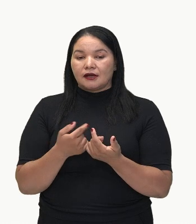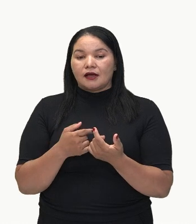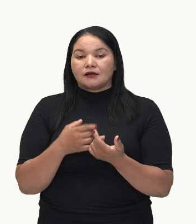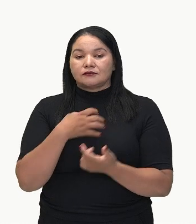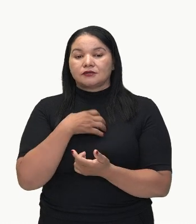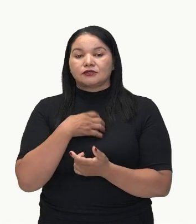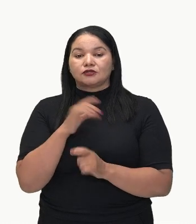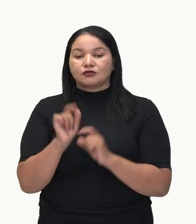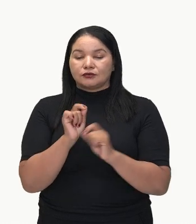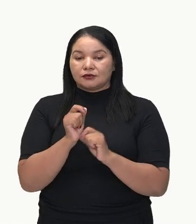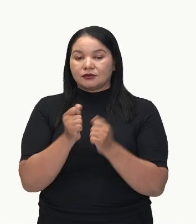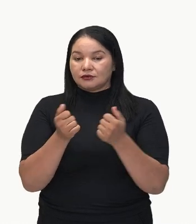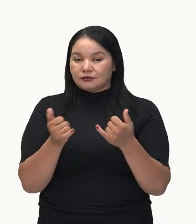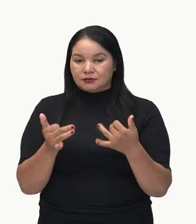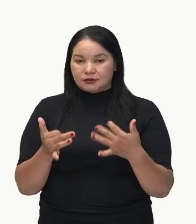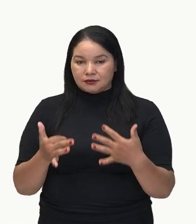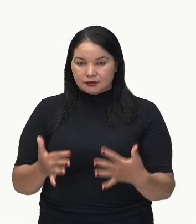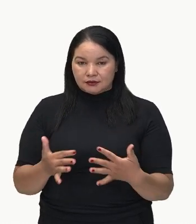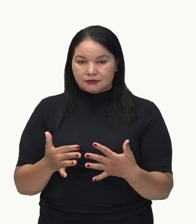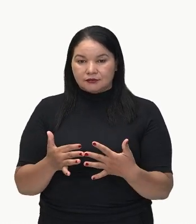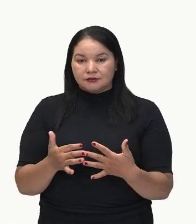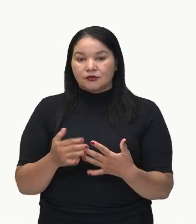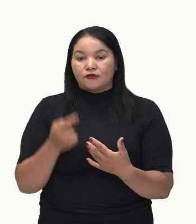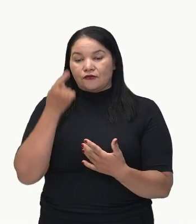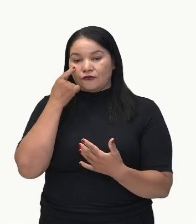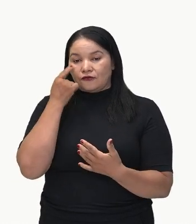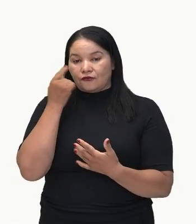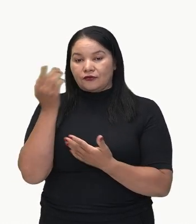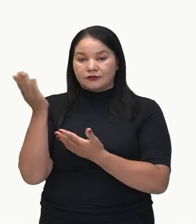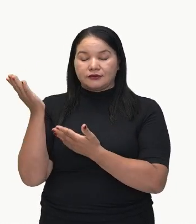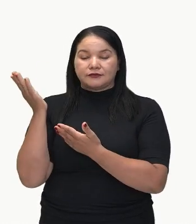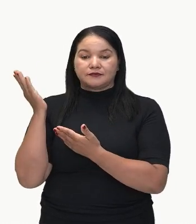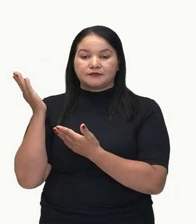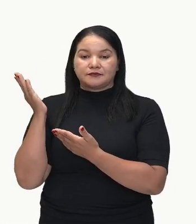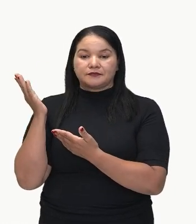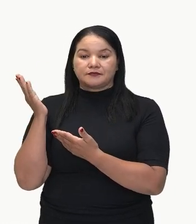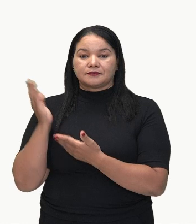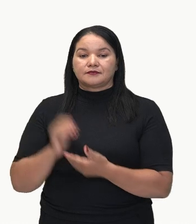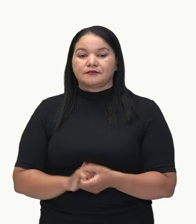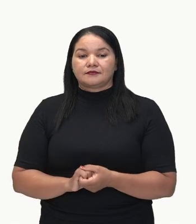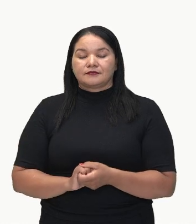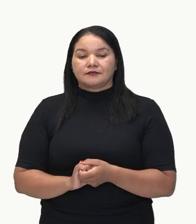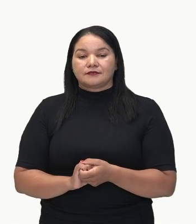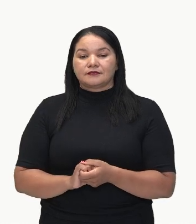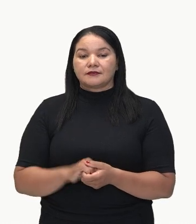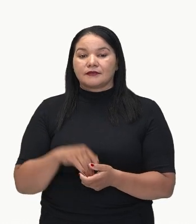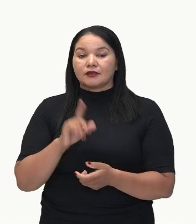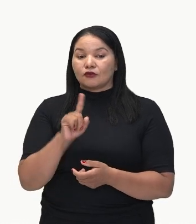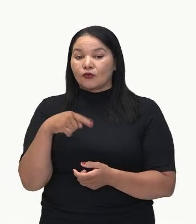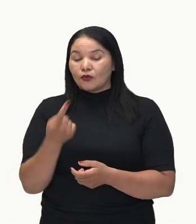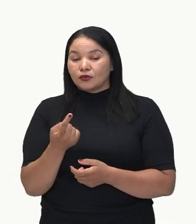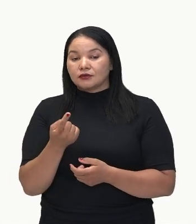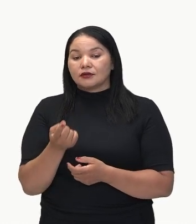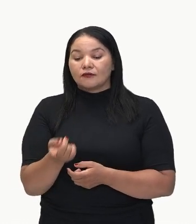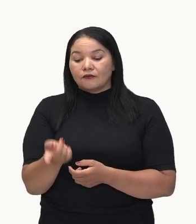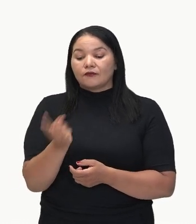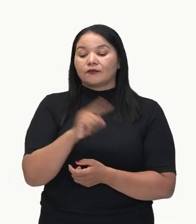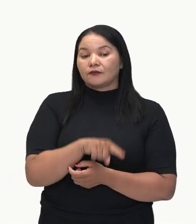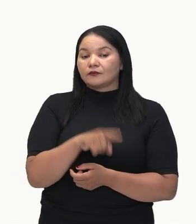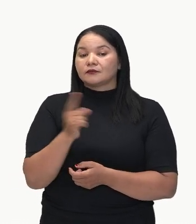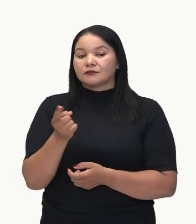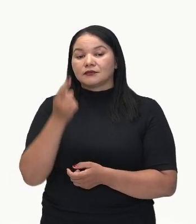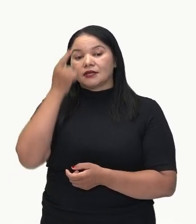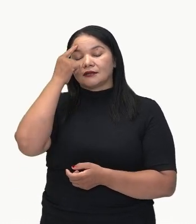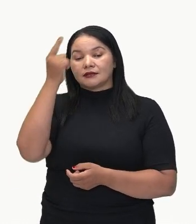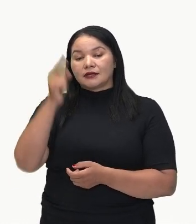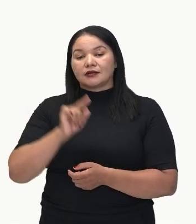explicação. Que, por que, pois. As alternativas que falamos agora, que ele vai dar a ideia